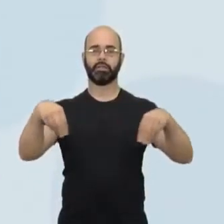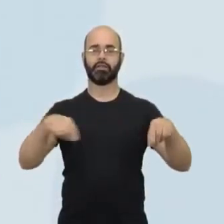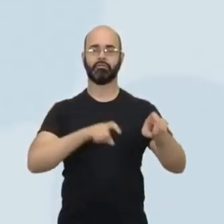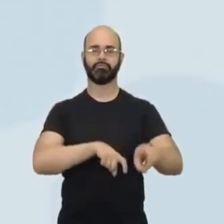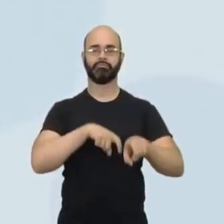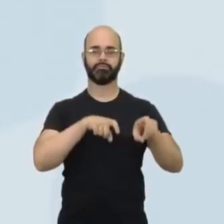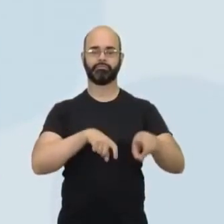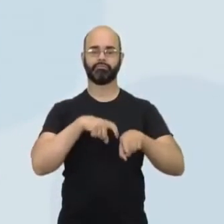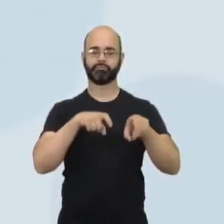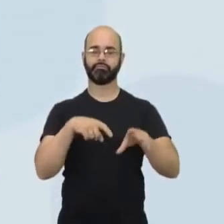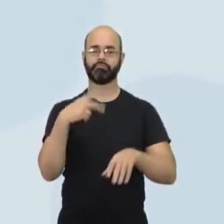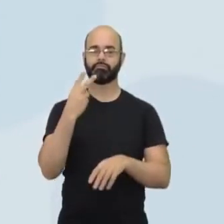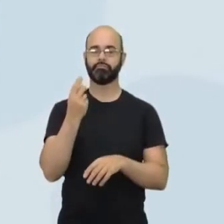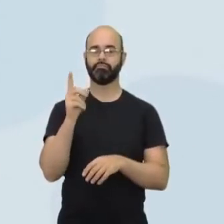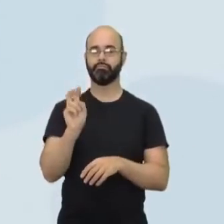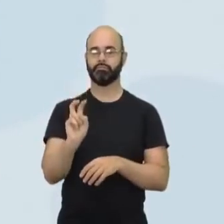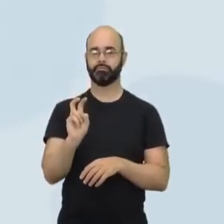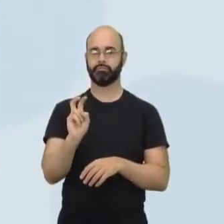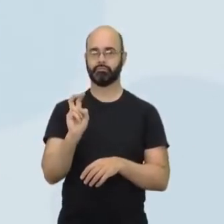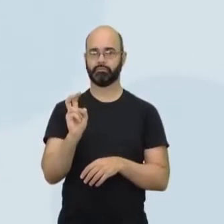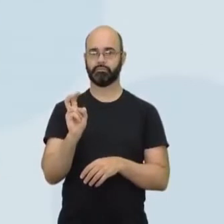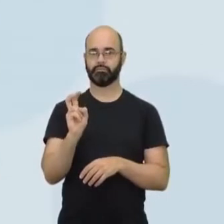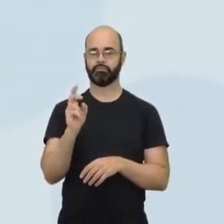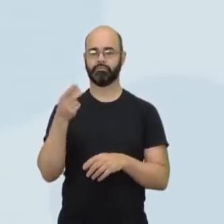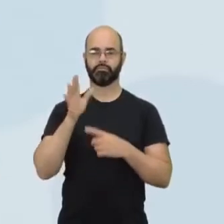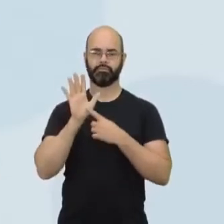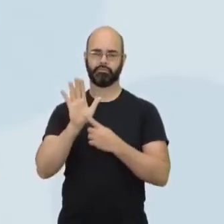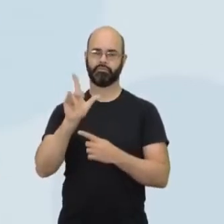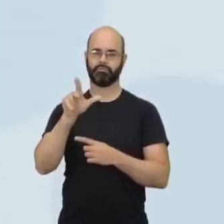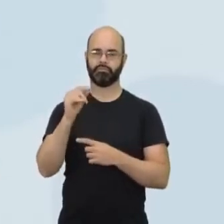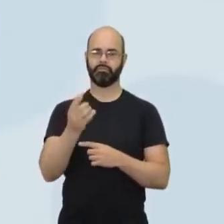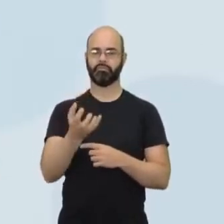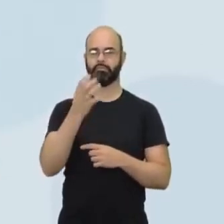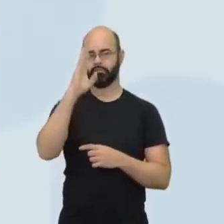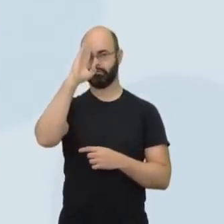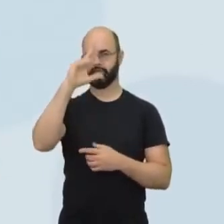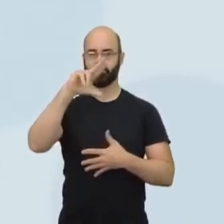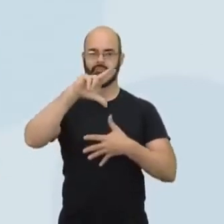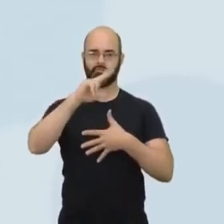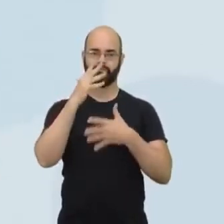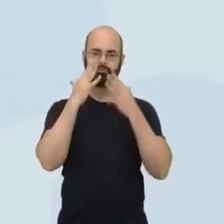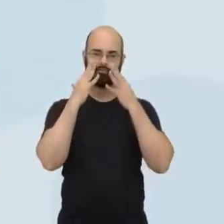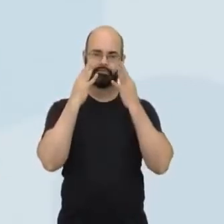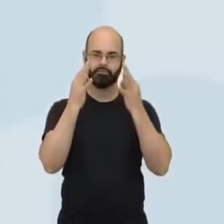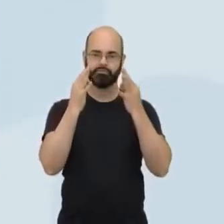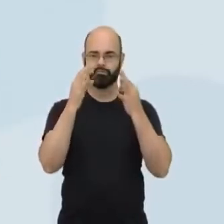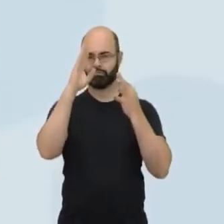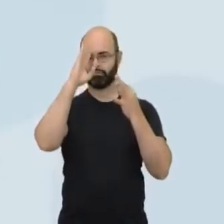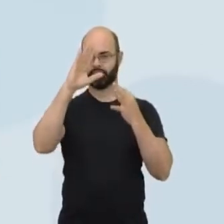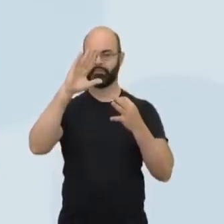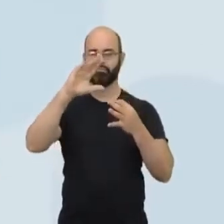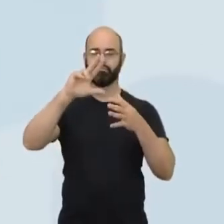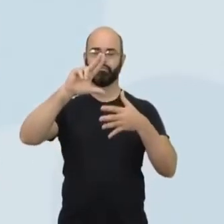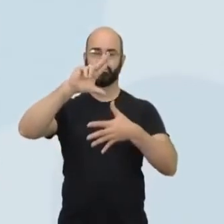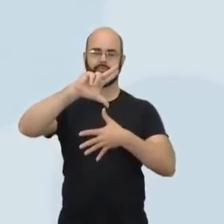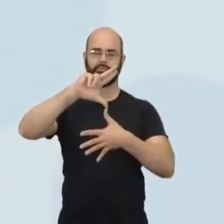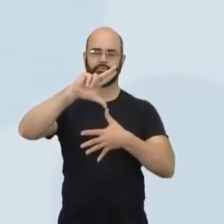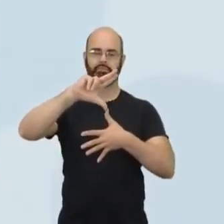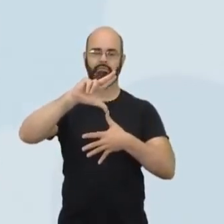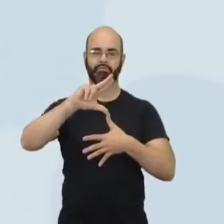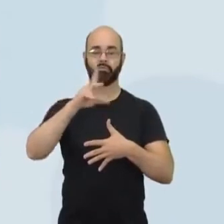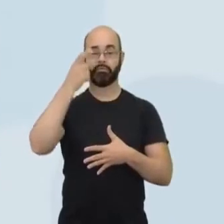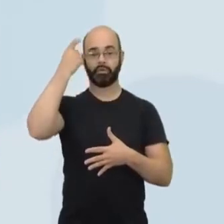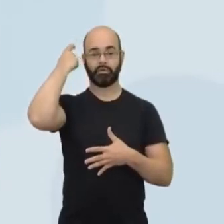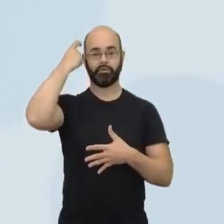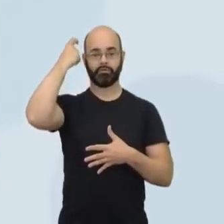2015, né? Dando destaque, logicamente, para a América Latina, né? Esse território aqui, né? Vamos incluir o México, esqueci do